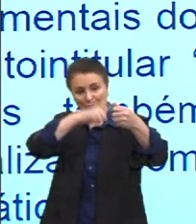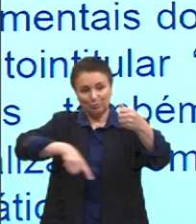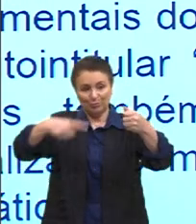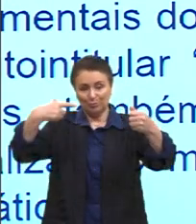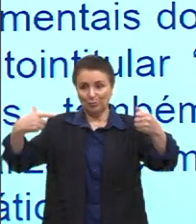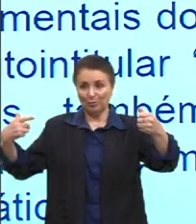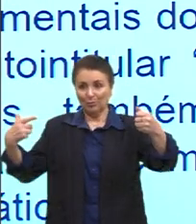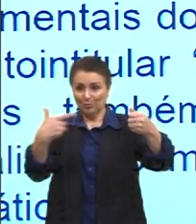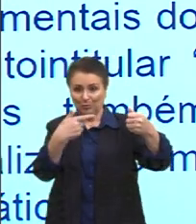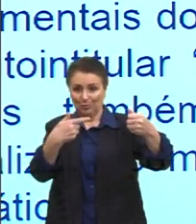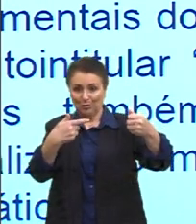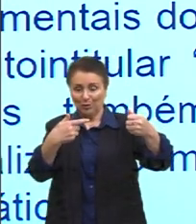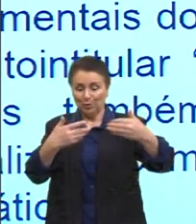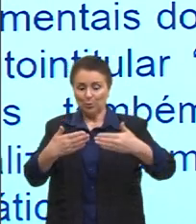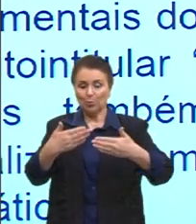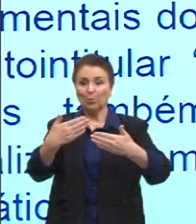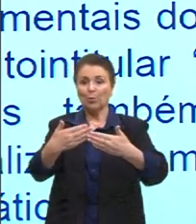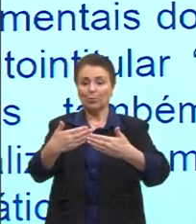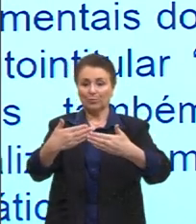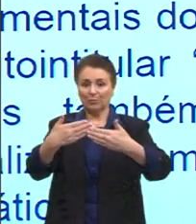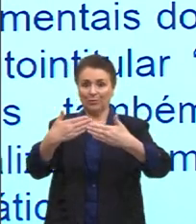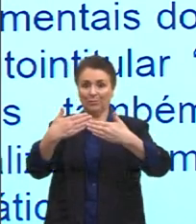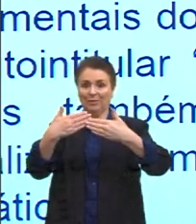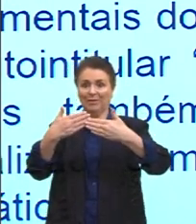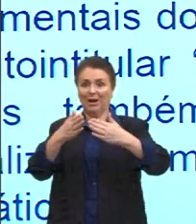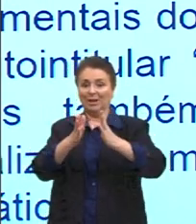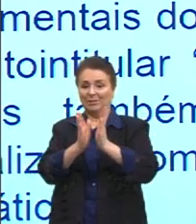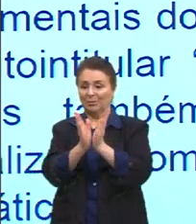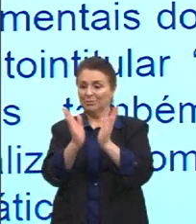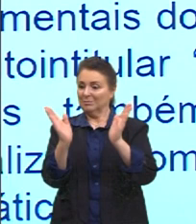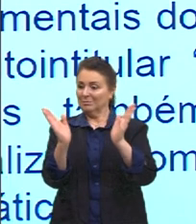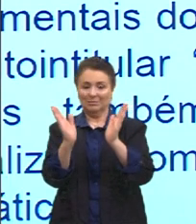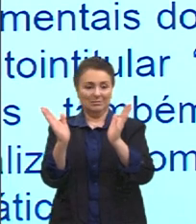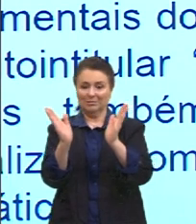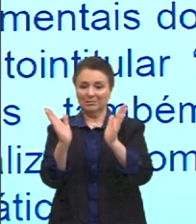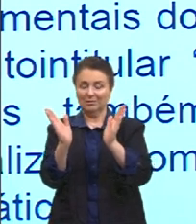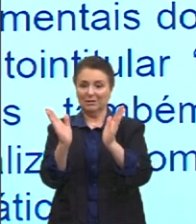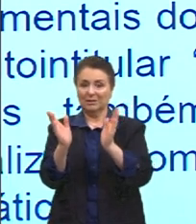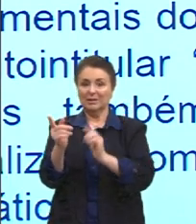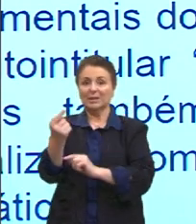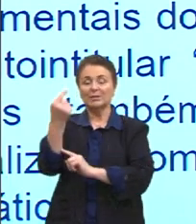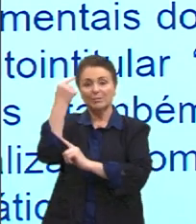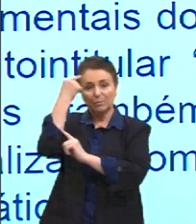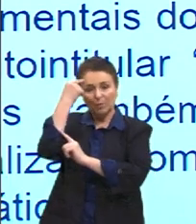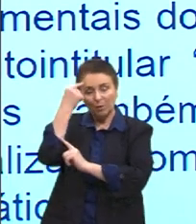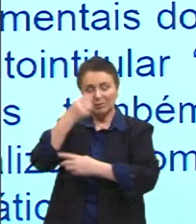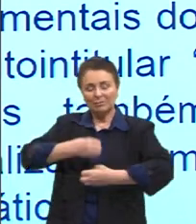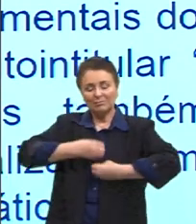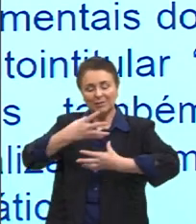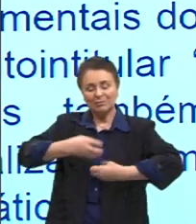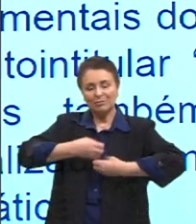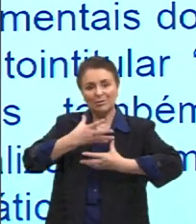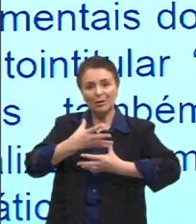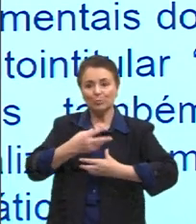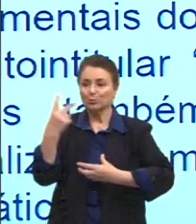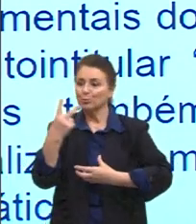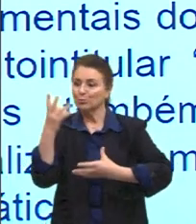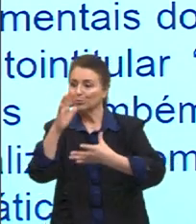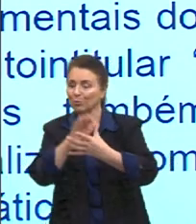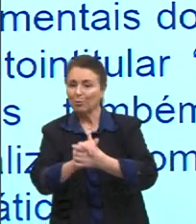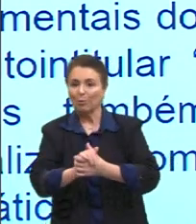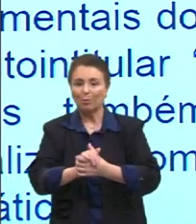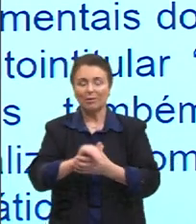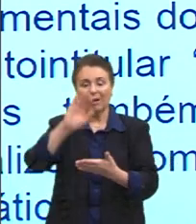corpo cair para trás, e eles retratam, eles trazem aqui essa reflexão sobre a dedicação do casal, a confiança